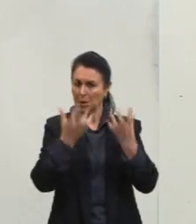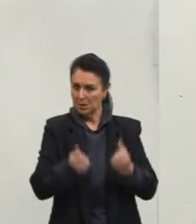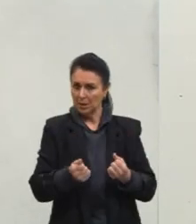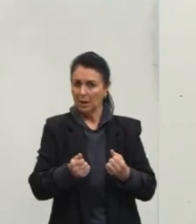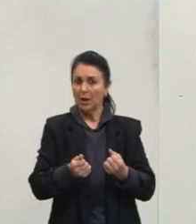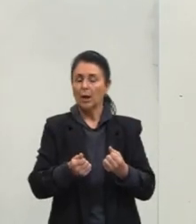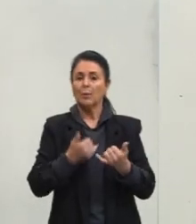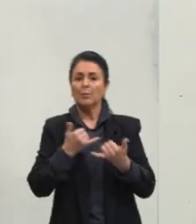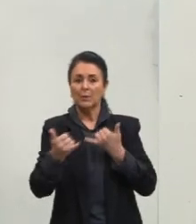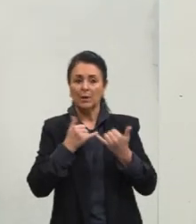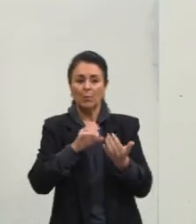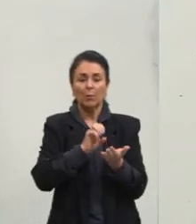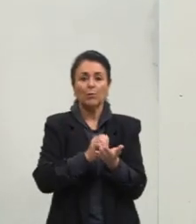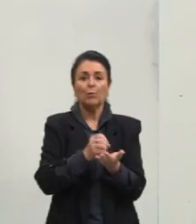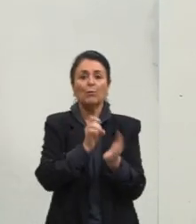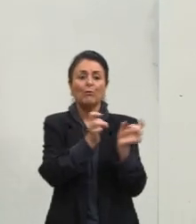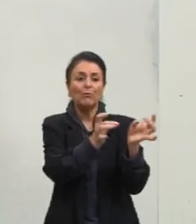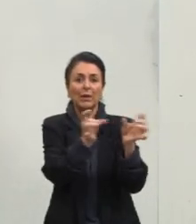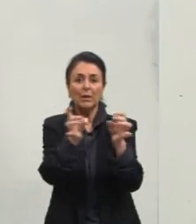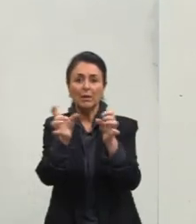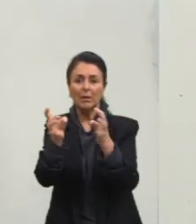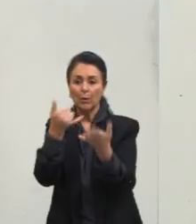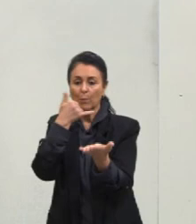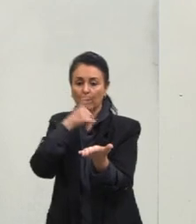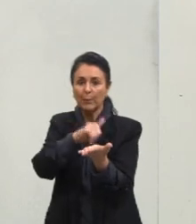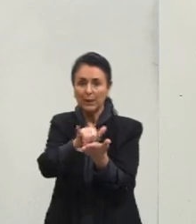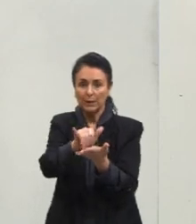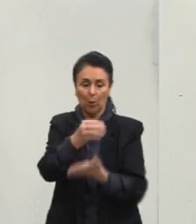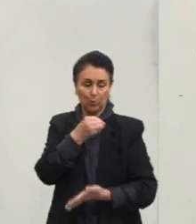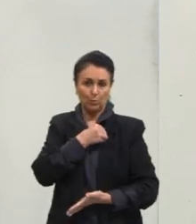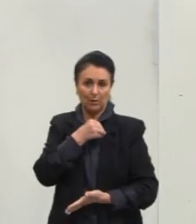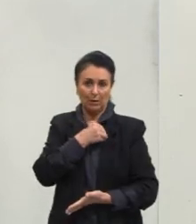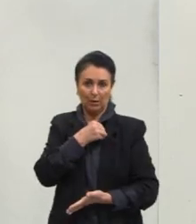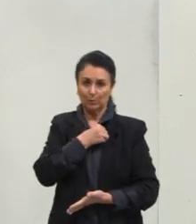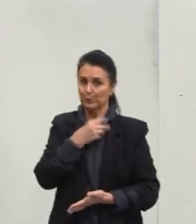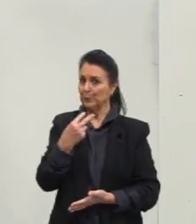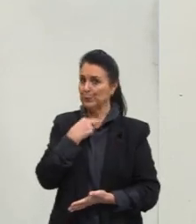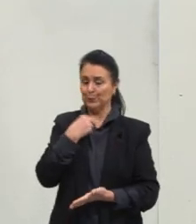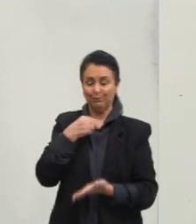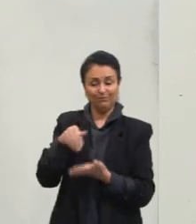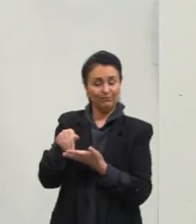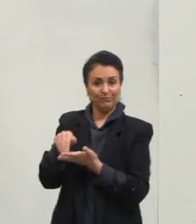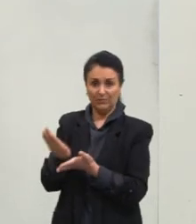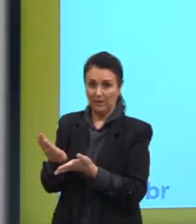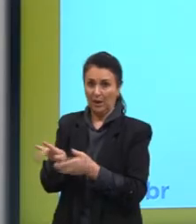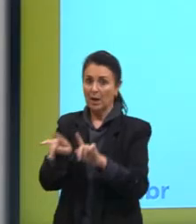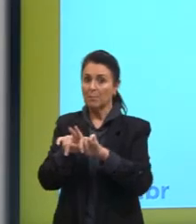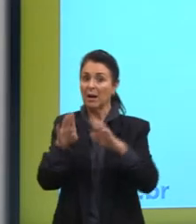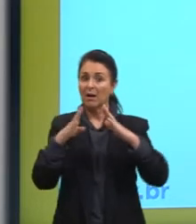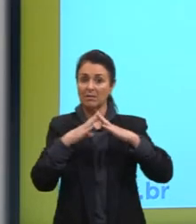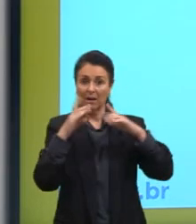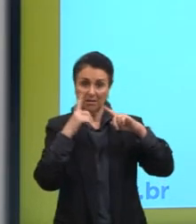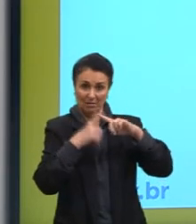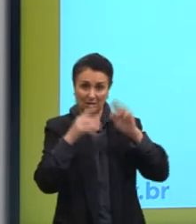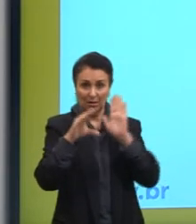indulgências, essa prática vai ser extinta, ela vai ser condenada. Mas a igreja também